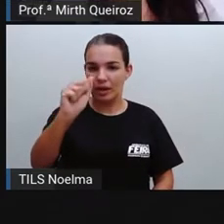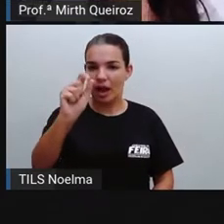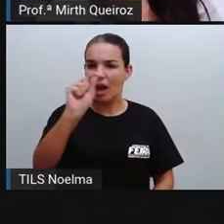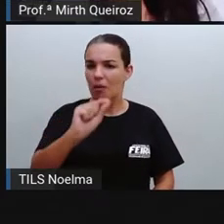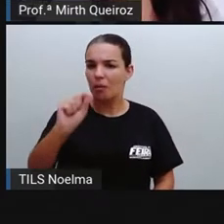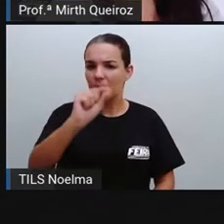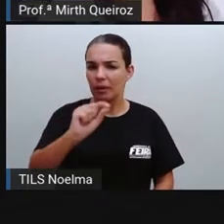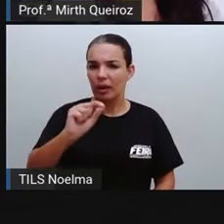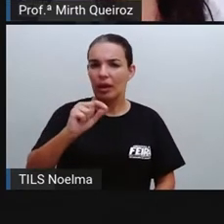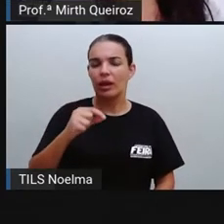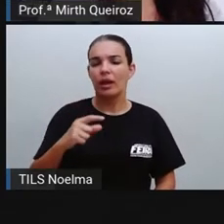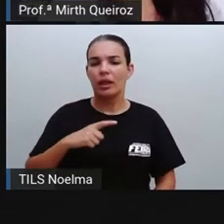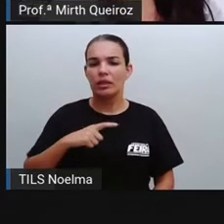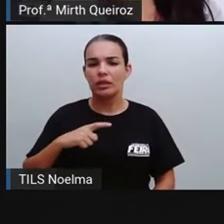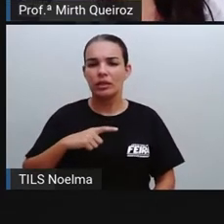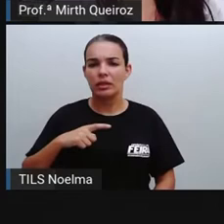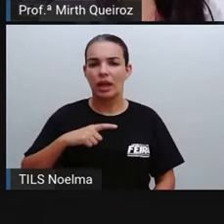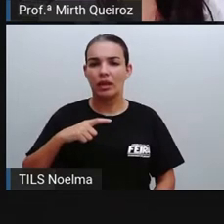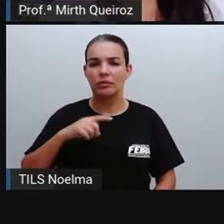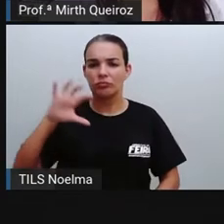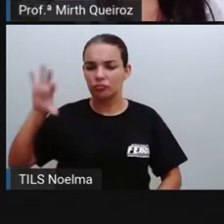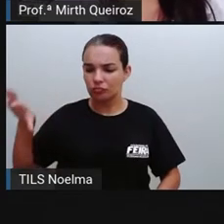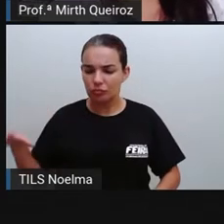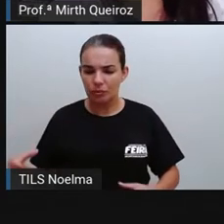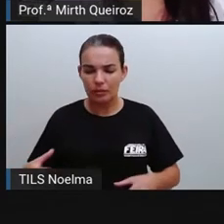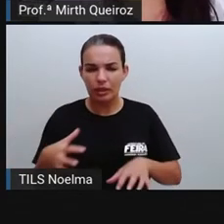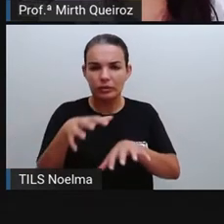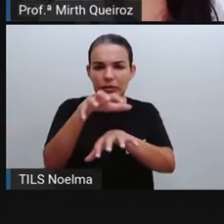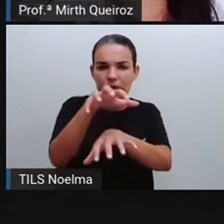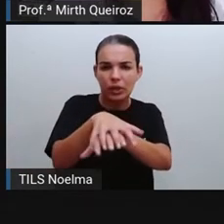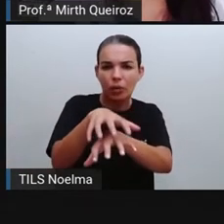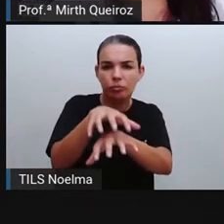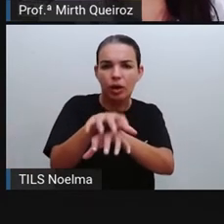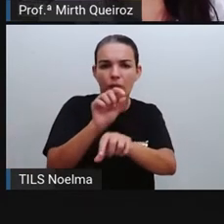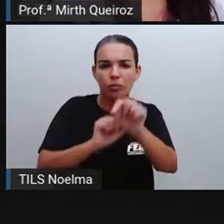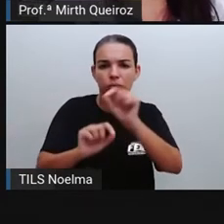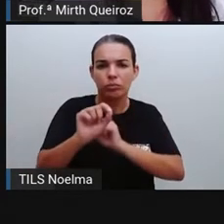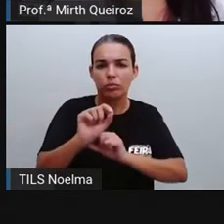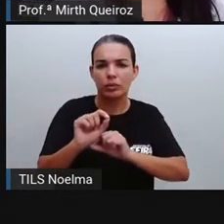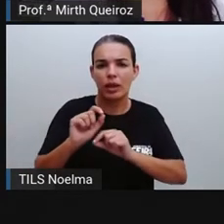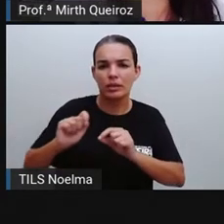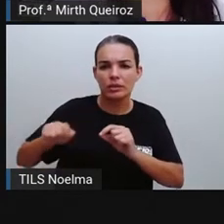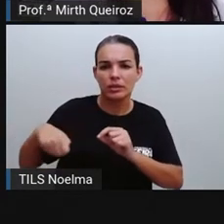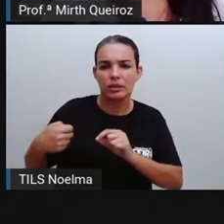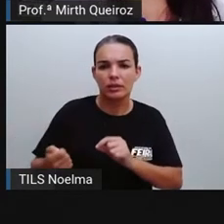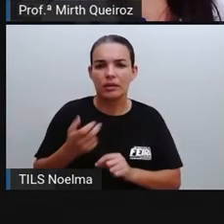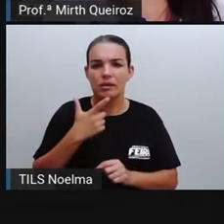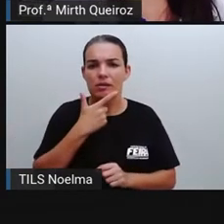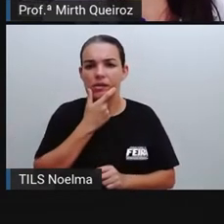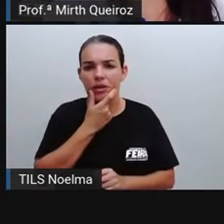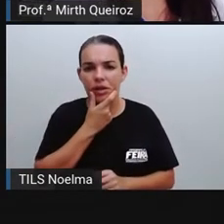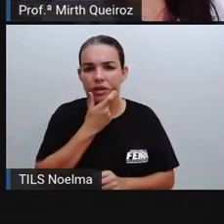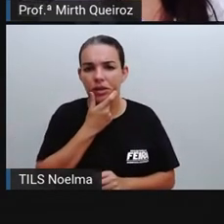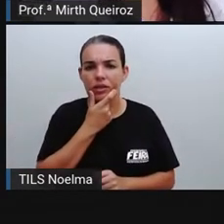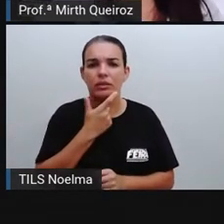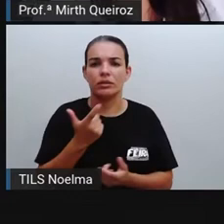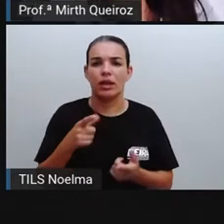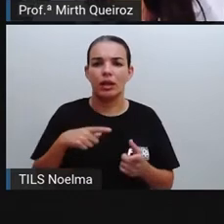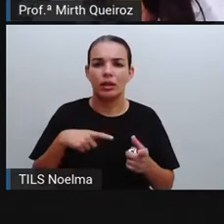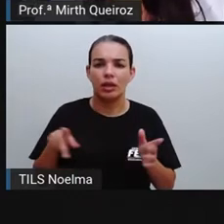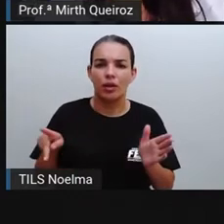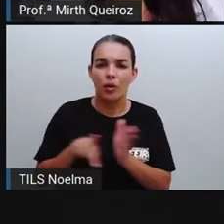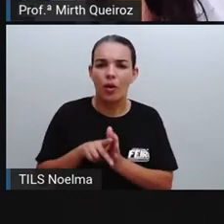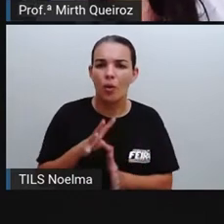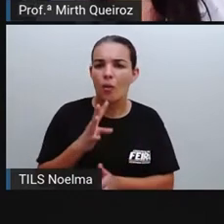povo. Então, tem tudo a ver com essas lendas, né? Se as lendas surgem aí e estão transmitidas de geração